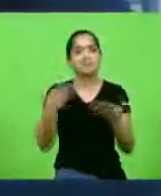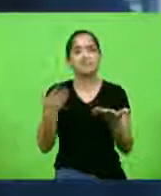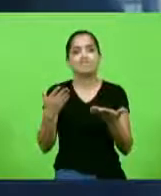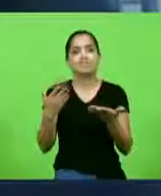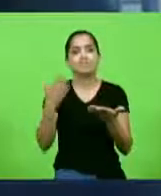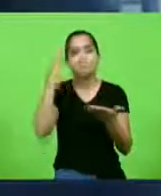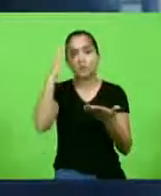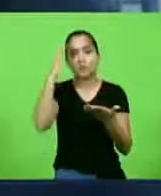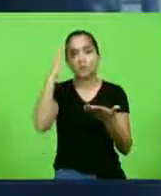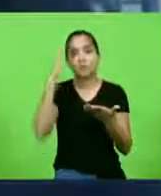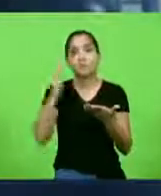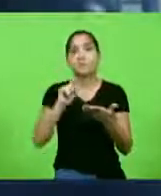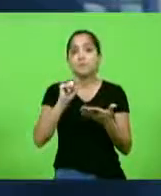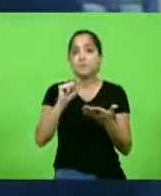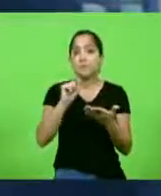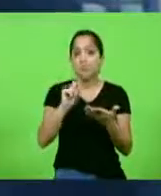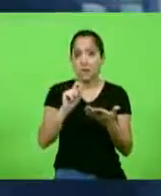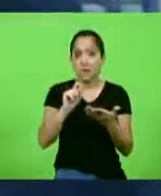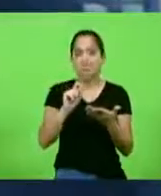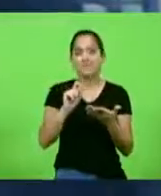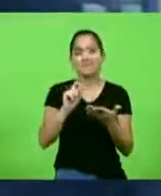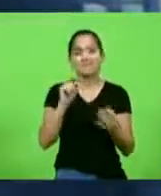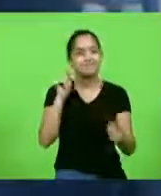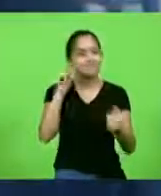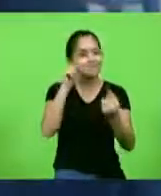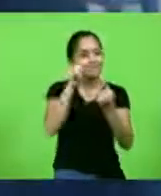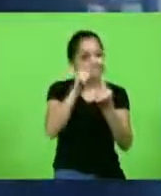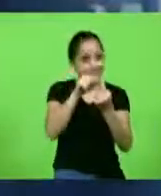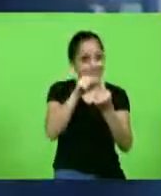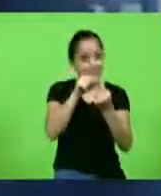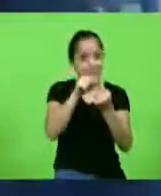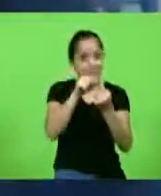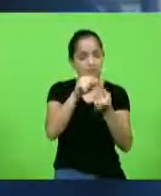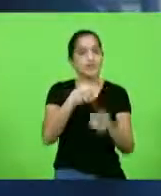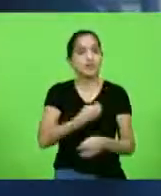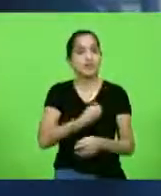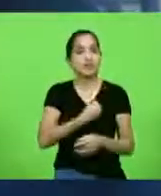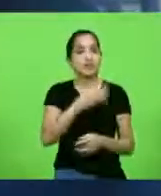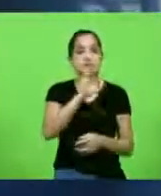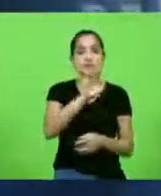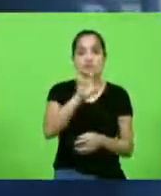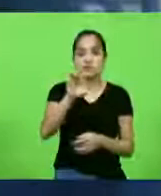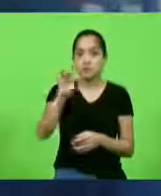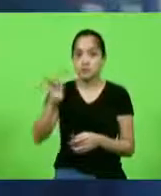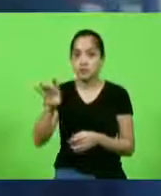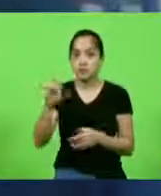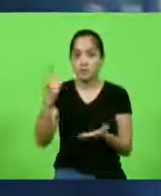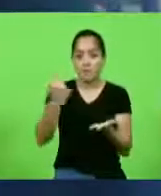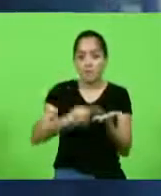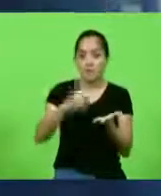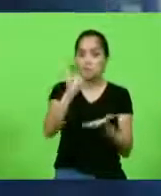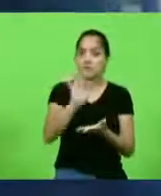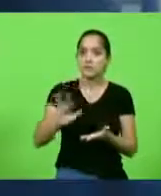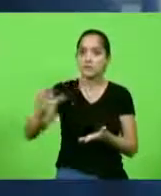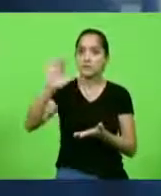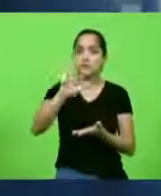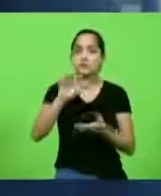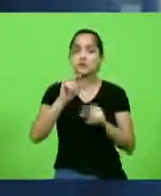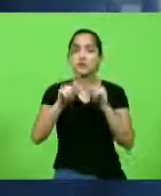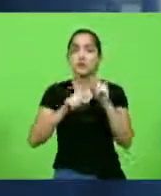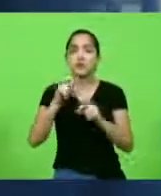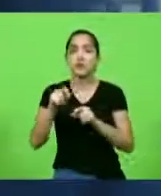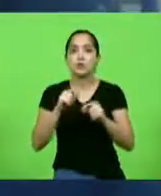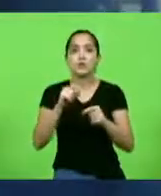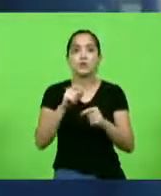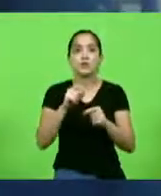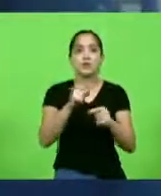Mas essa é uma questão que mexe diretamente nas nossas vidas. O pacto federativo nada mais é do que a divisão de